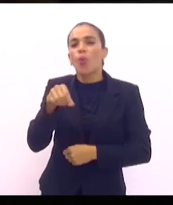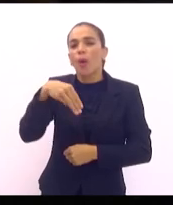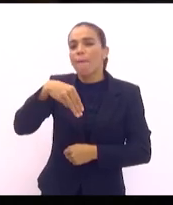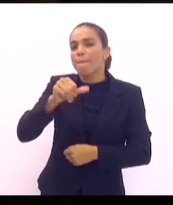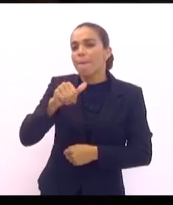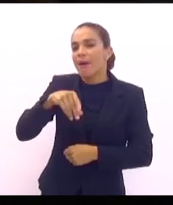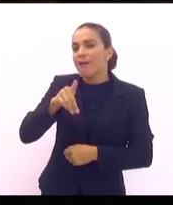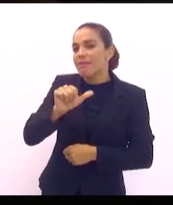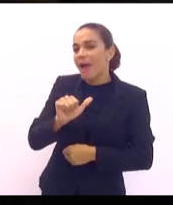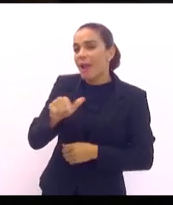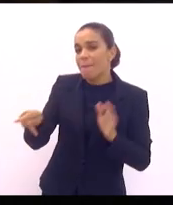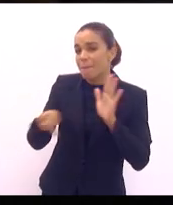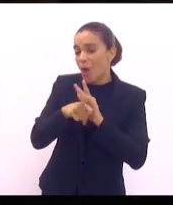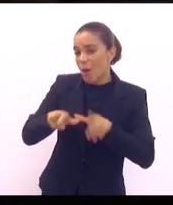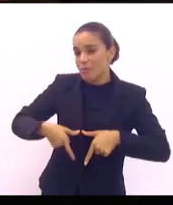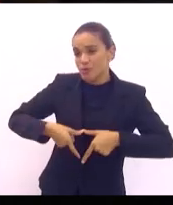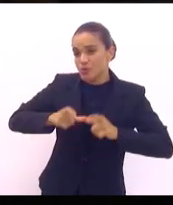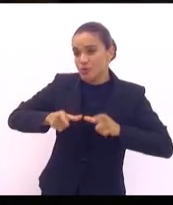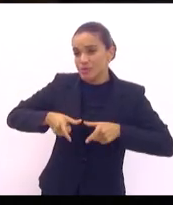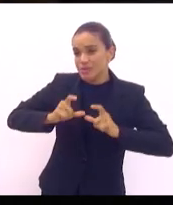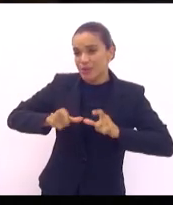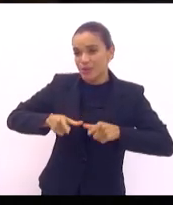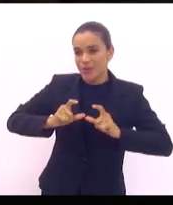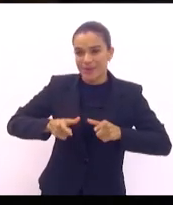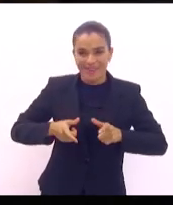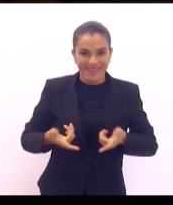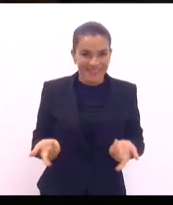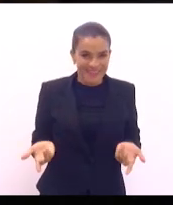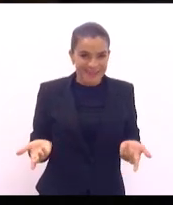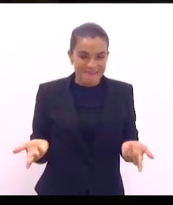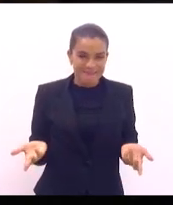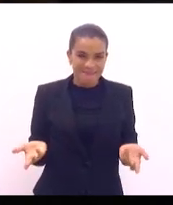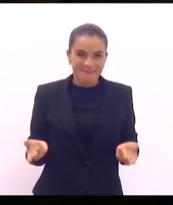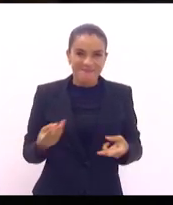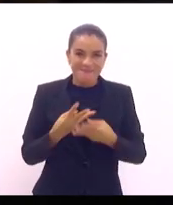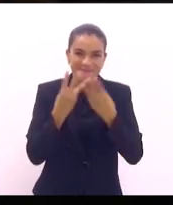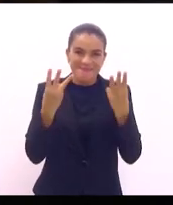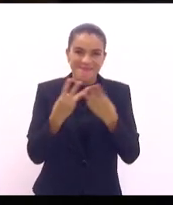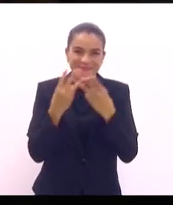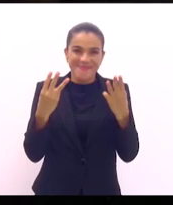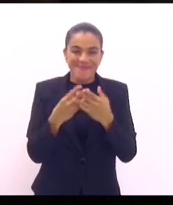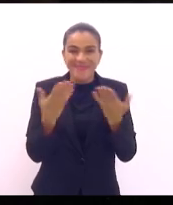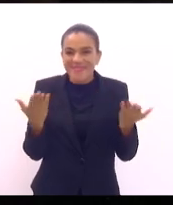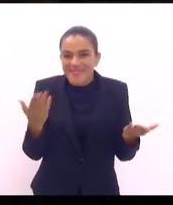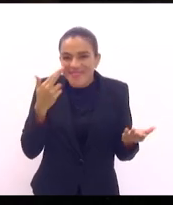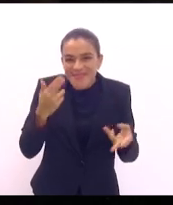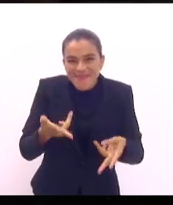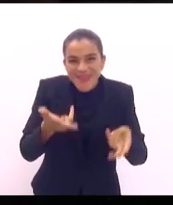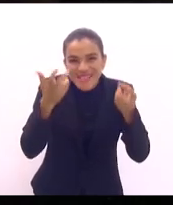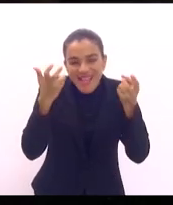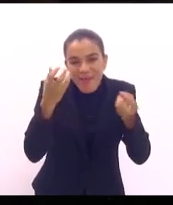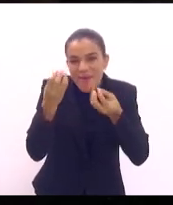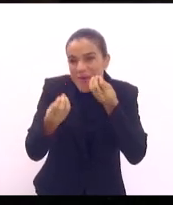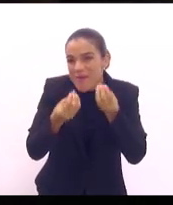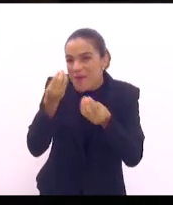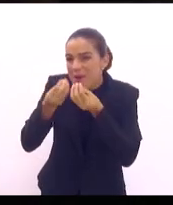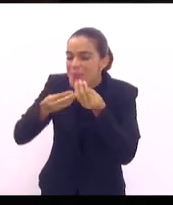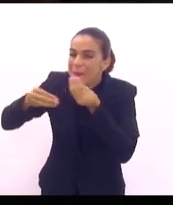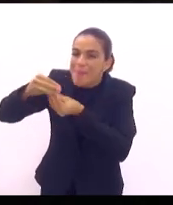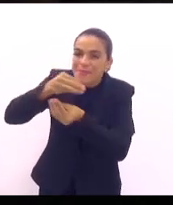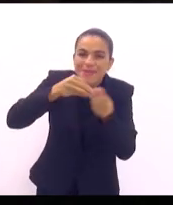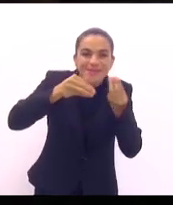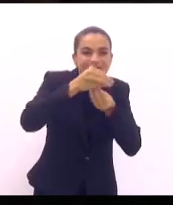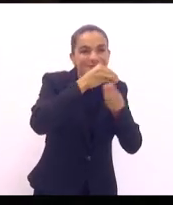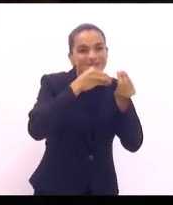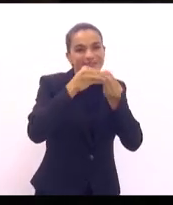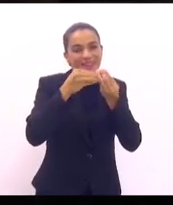Do povo judeu. Você está entendendo? Como as nossas origens são todas misturadas